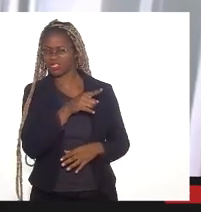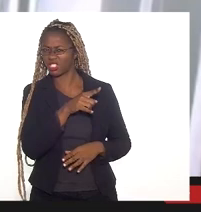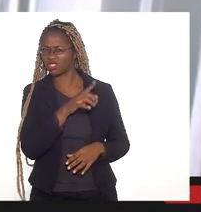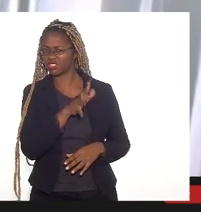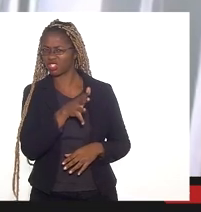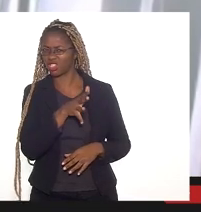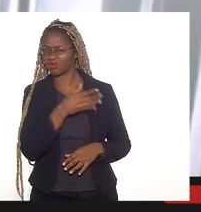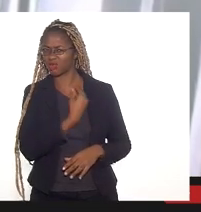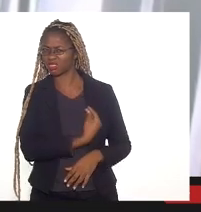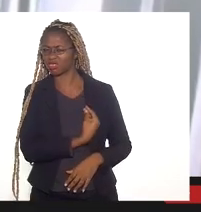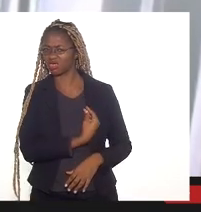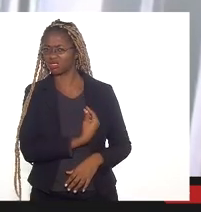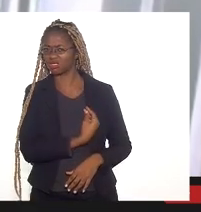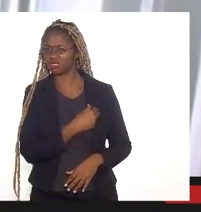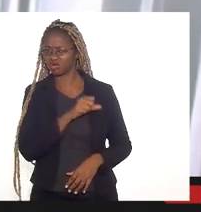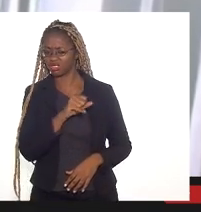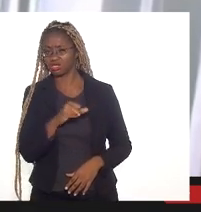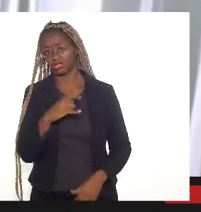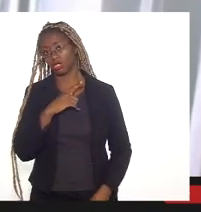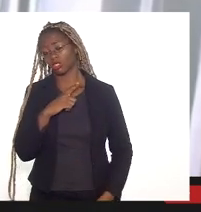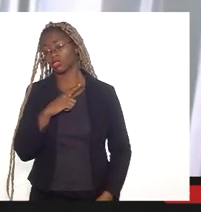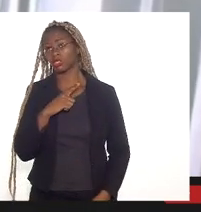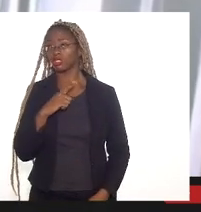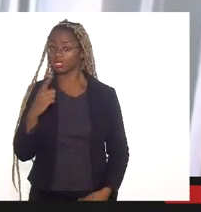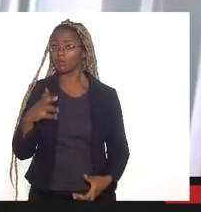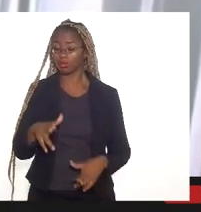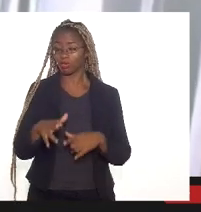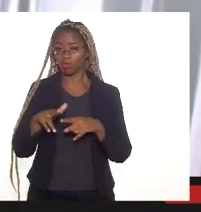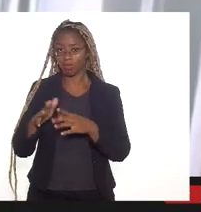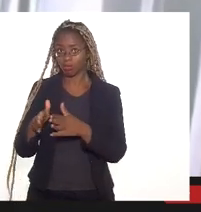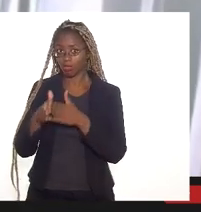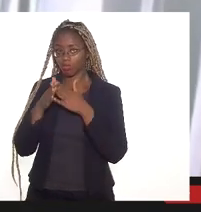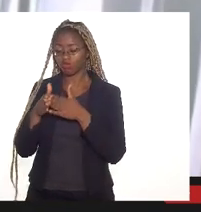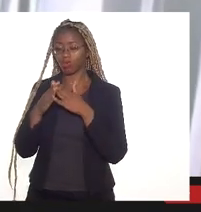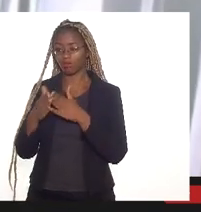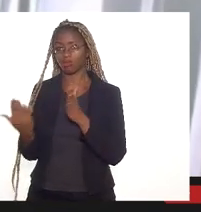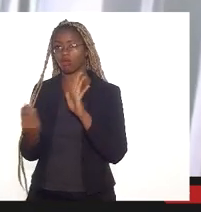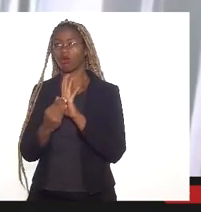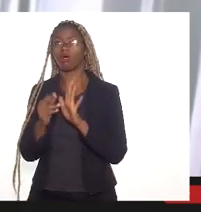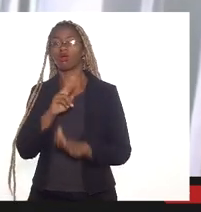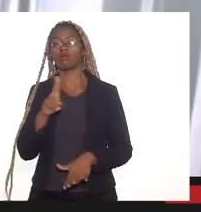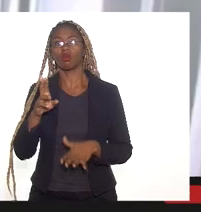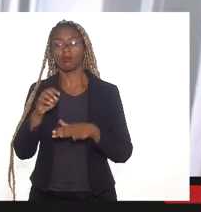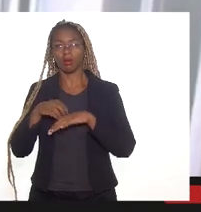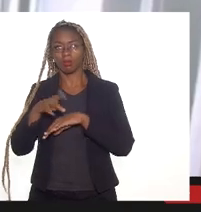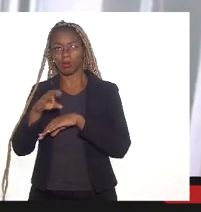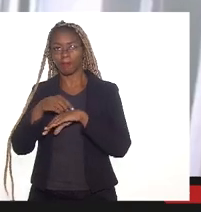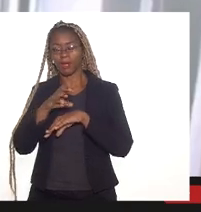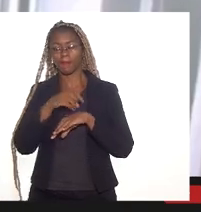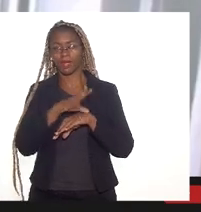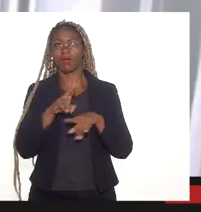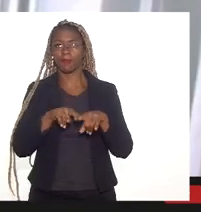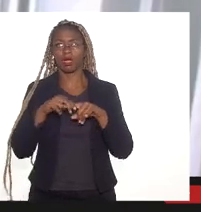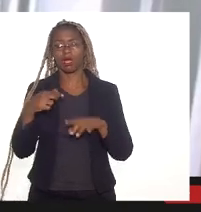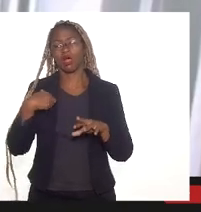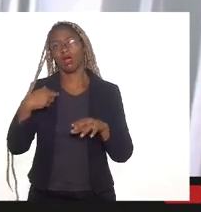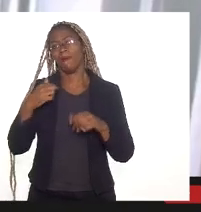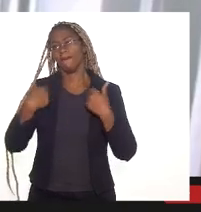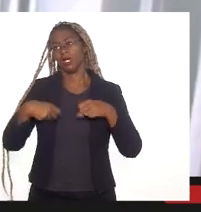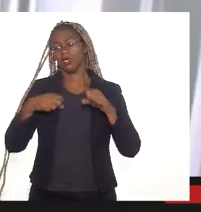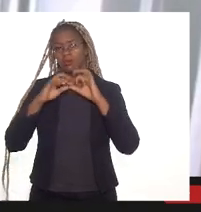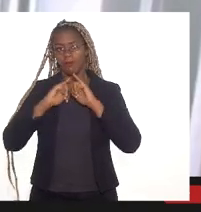comissão, já está presente. Se tiver, por favor, registre-se aqui no chat para que eu possa fazer o devido anúncio.